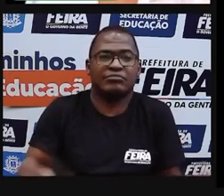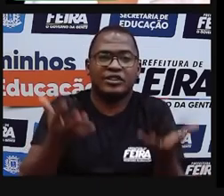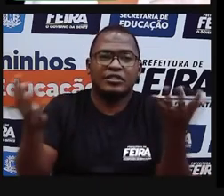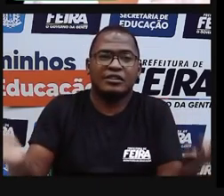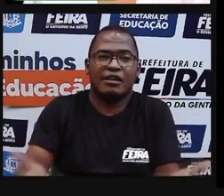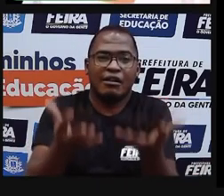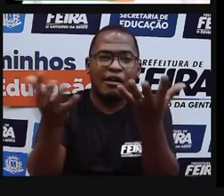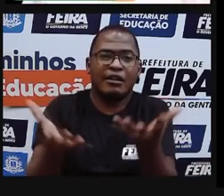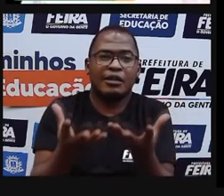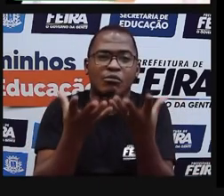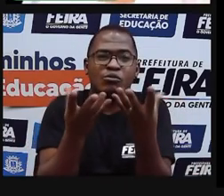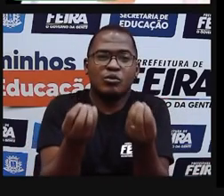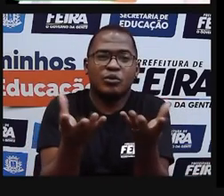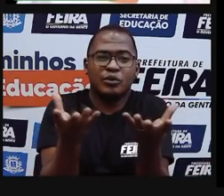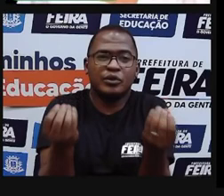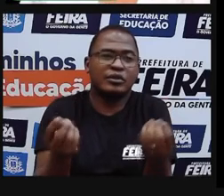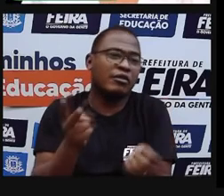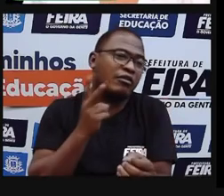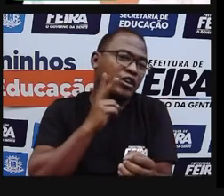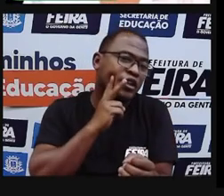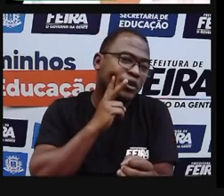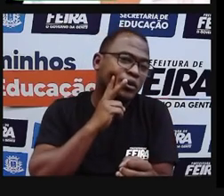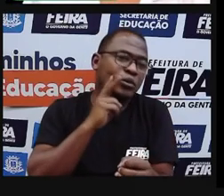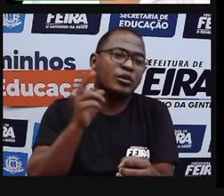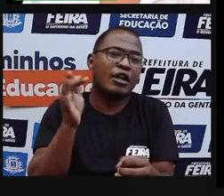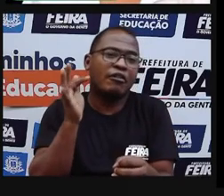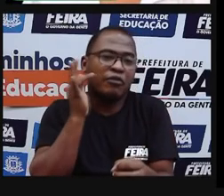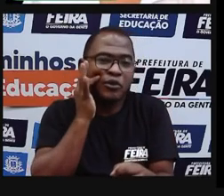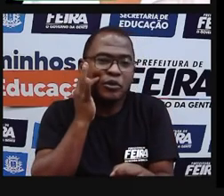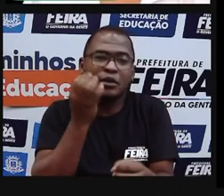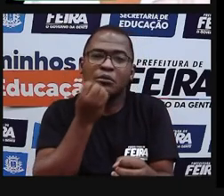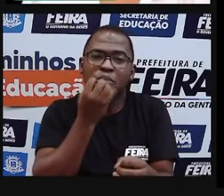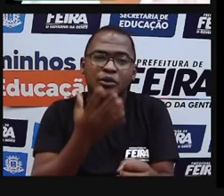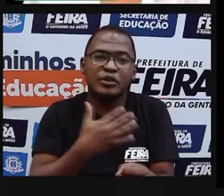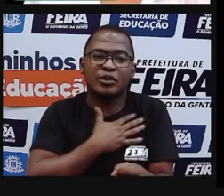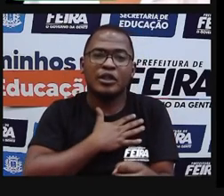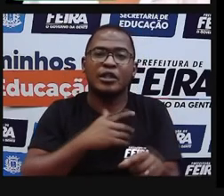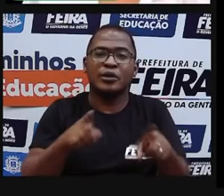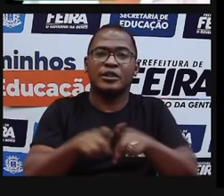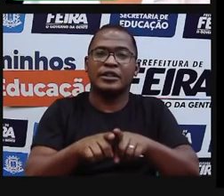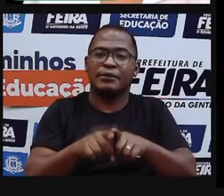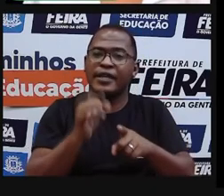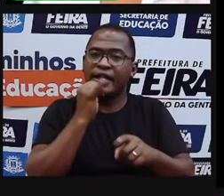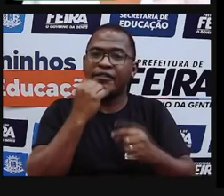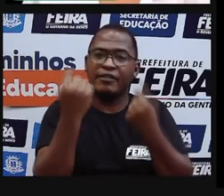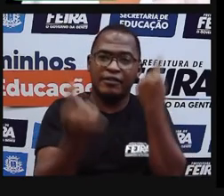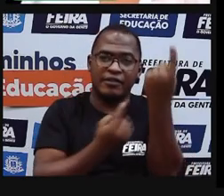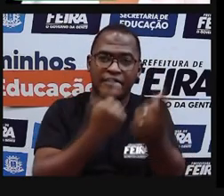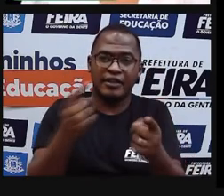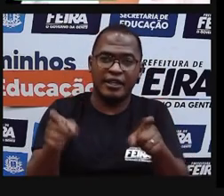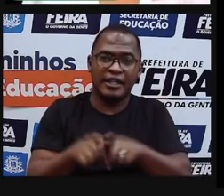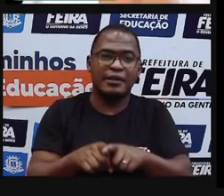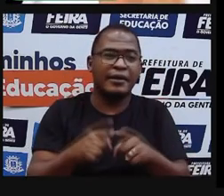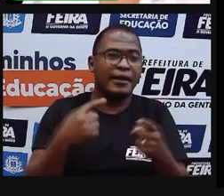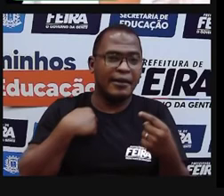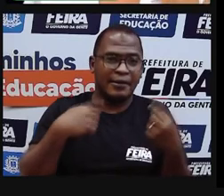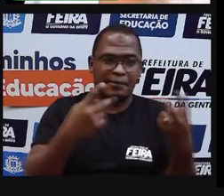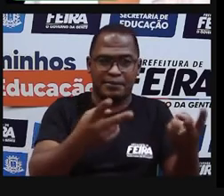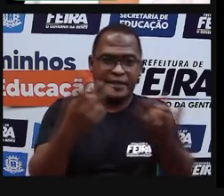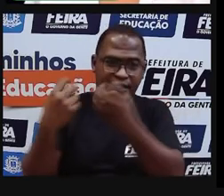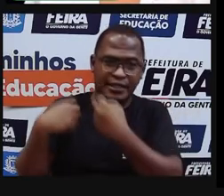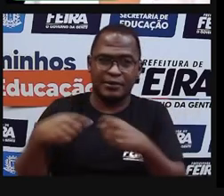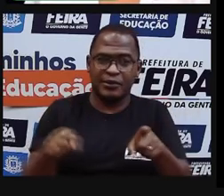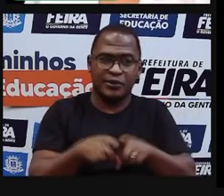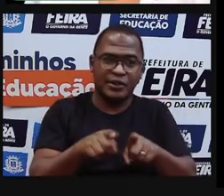muito baixo. E eles utilizam muitas especiarias, que a gente, às vezes, usa pouco. Então, a comida na Índia é